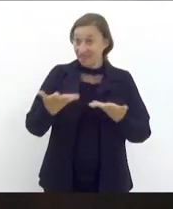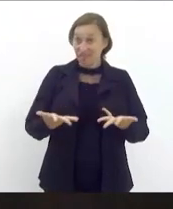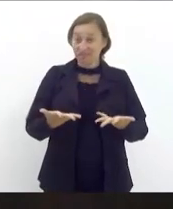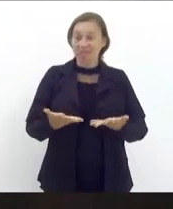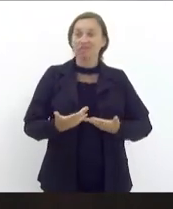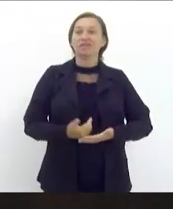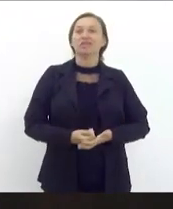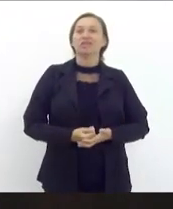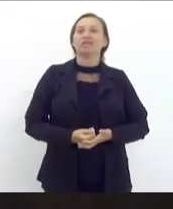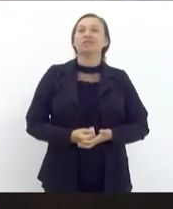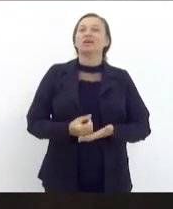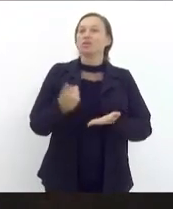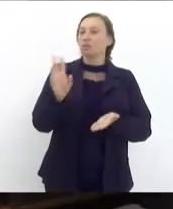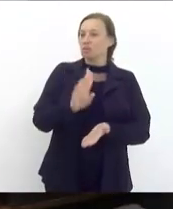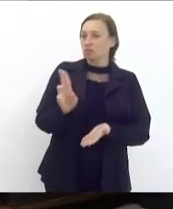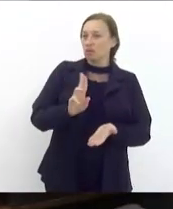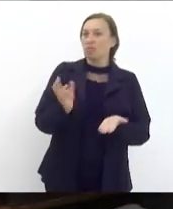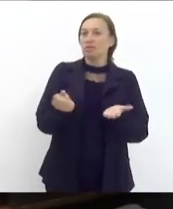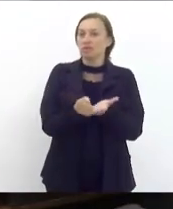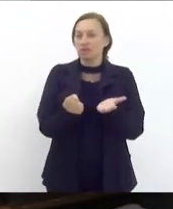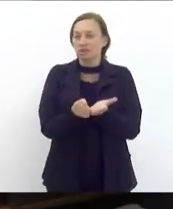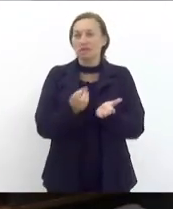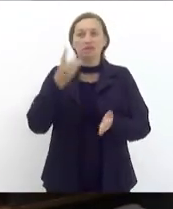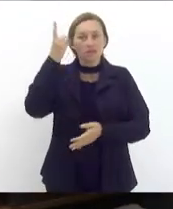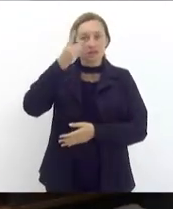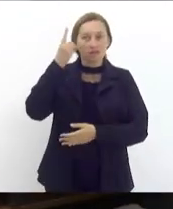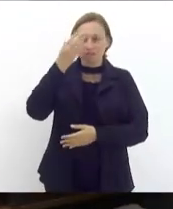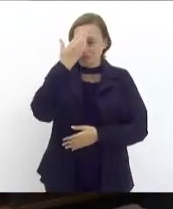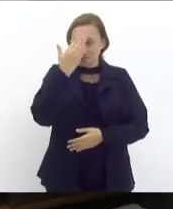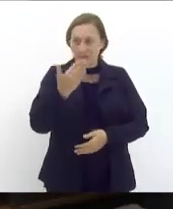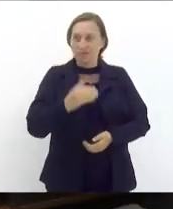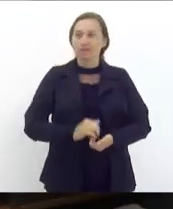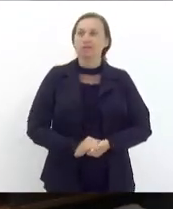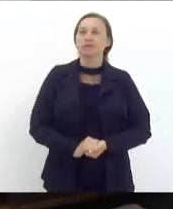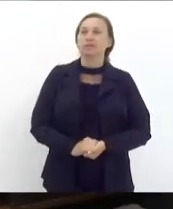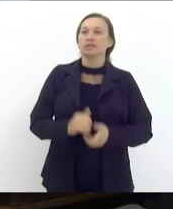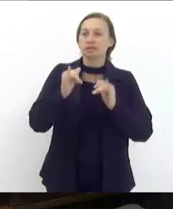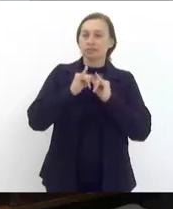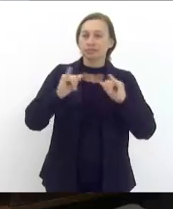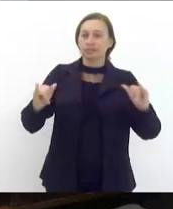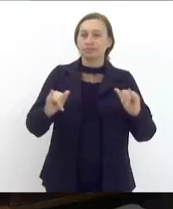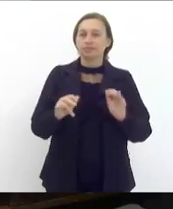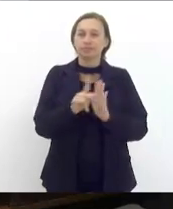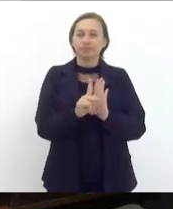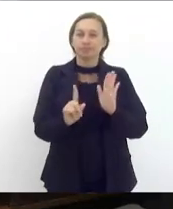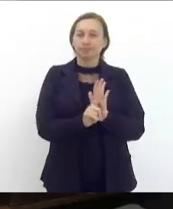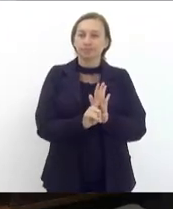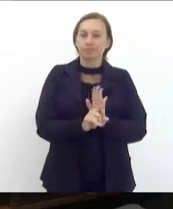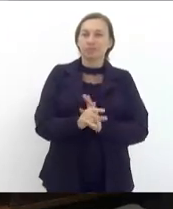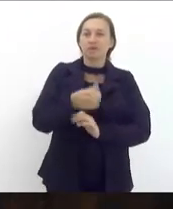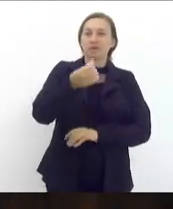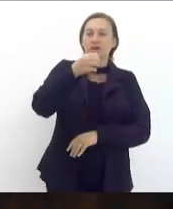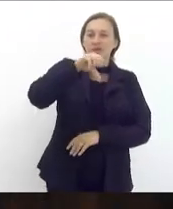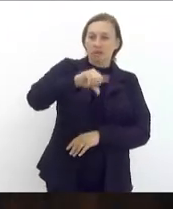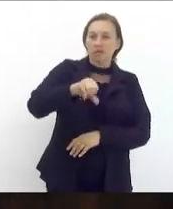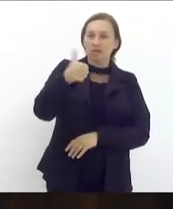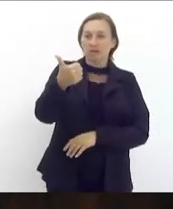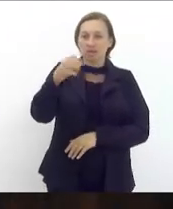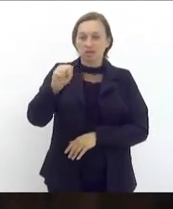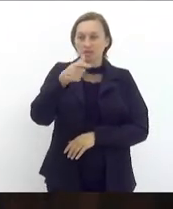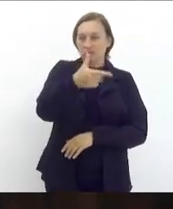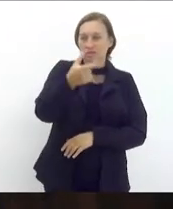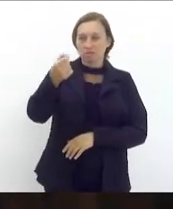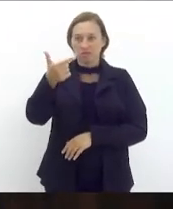Mérito do deputado Malafaia. Obrigado, presidente. Obrigado. anuncio o projeto de lei número 918